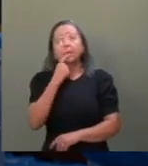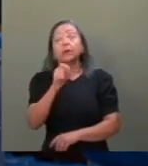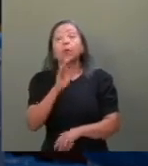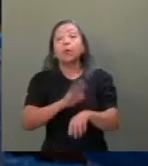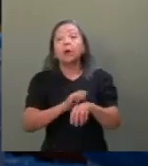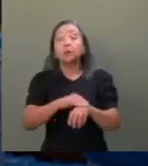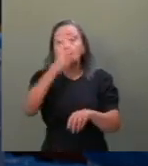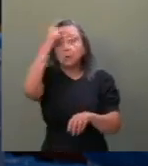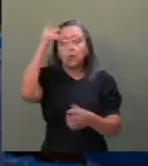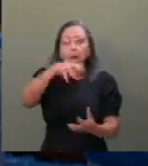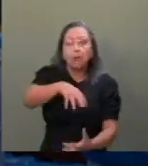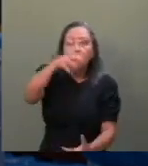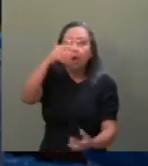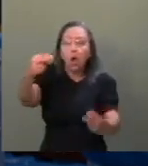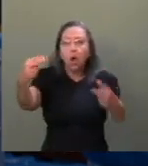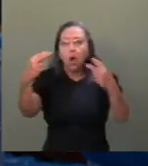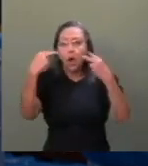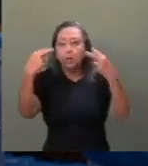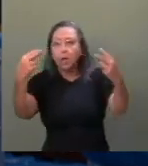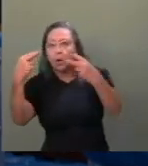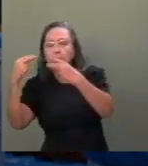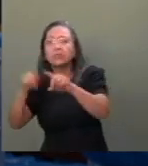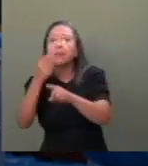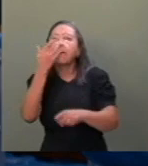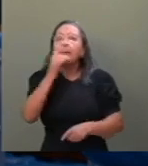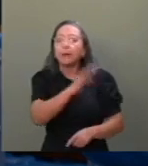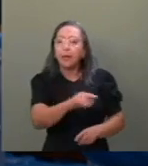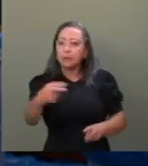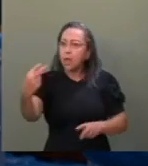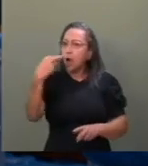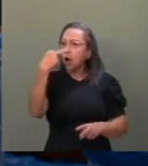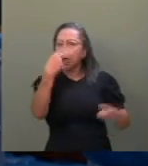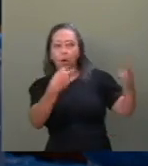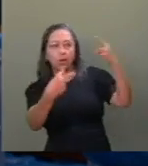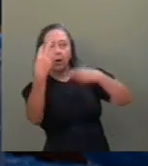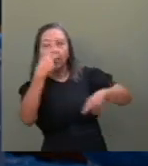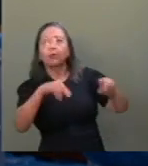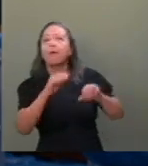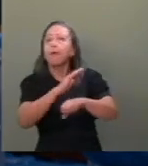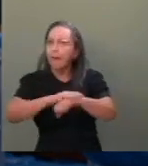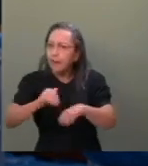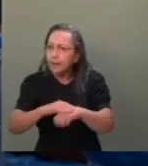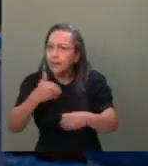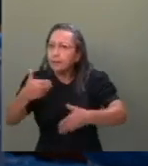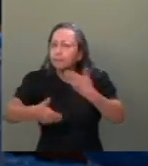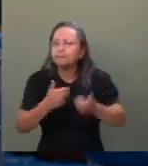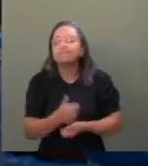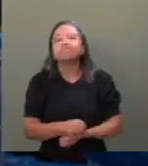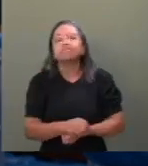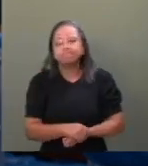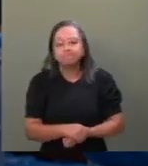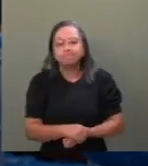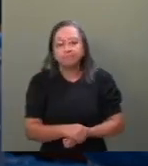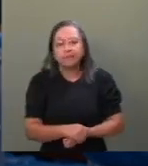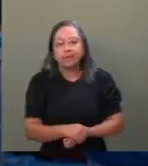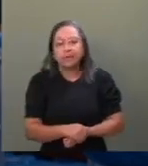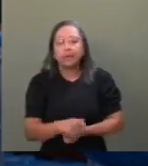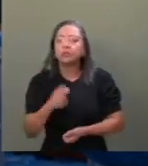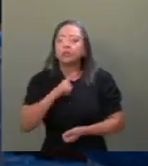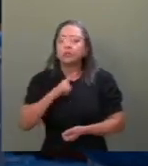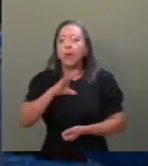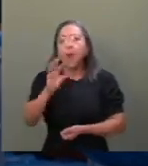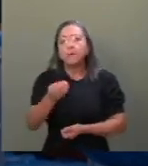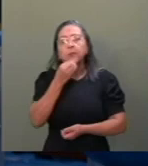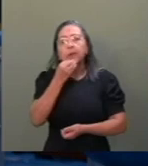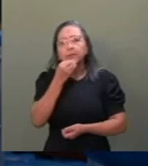idosos nos olham com muito carinho, quando as crianças e adolescentes nos olham com muito carinho. E mulher, eu tive a oportunidade de